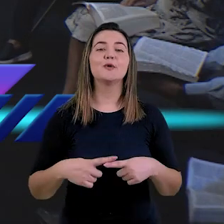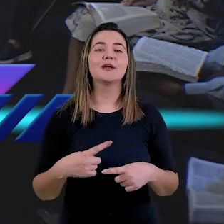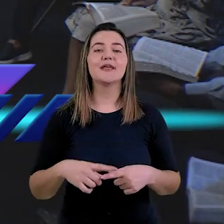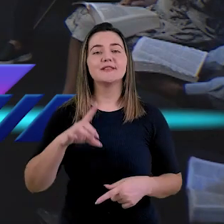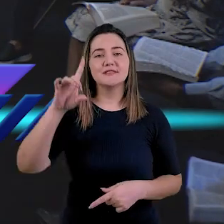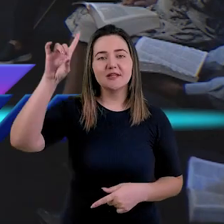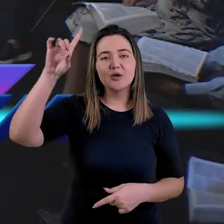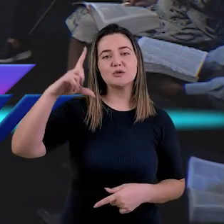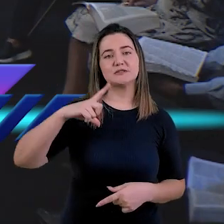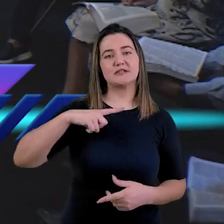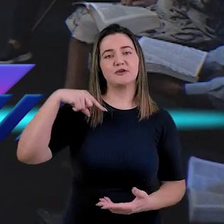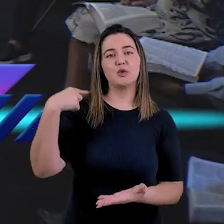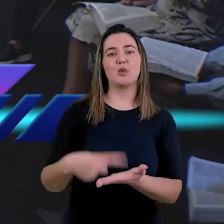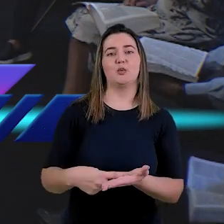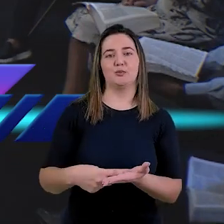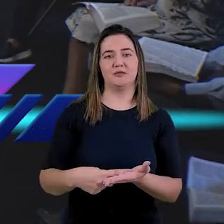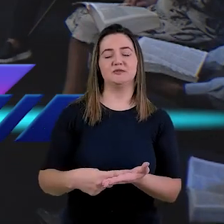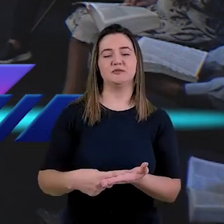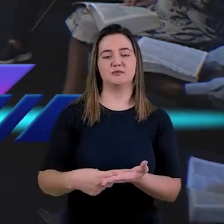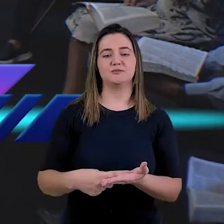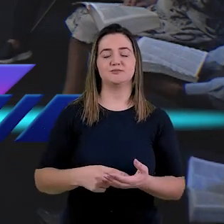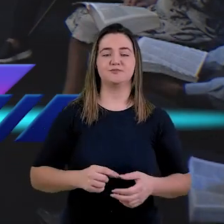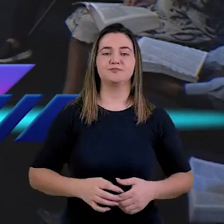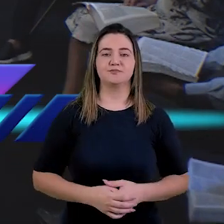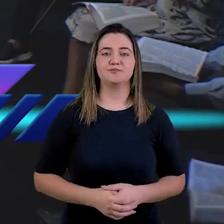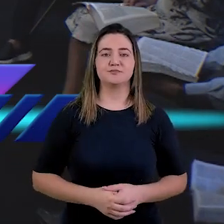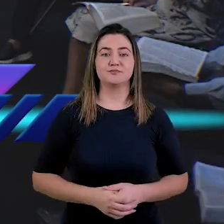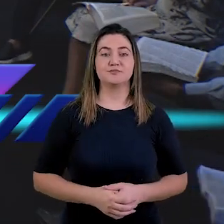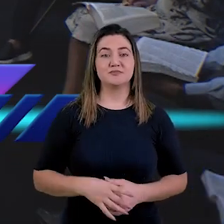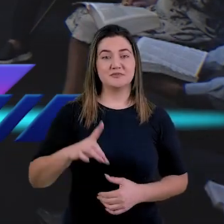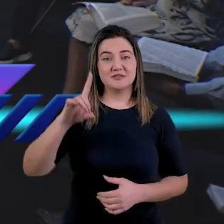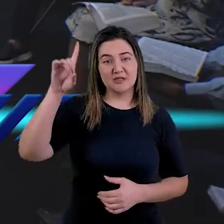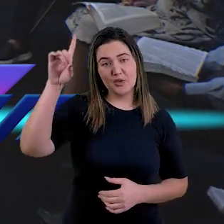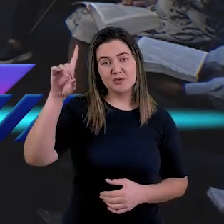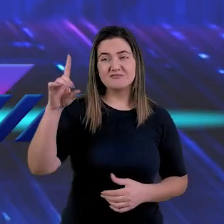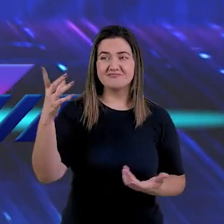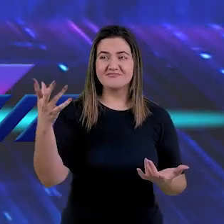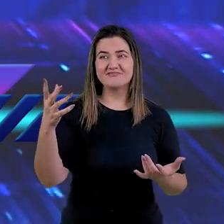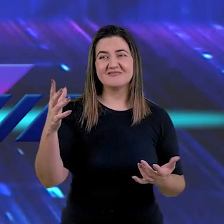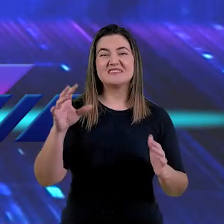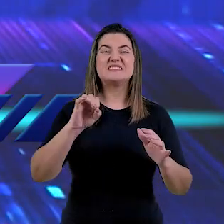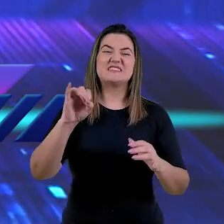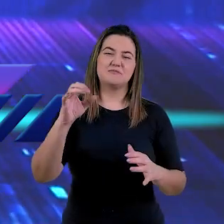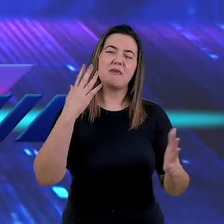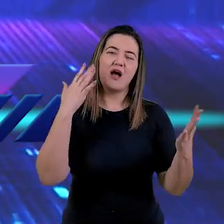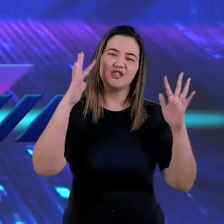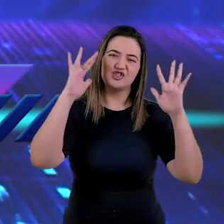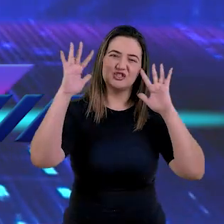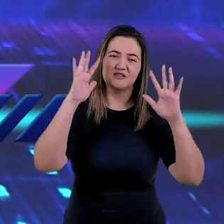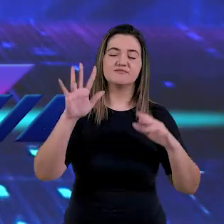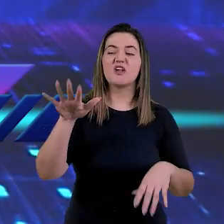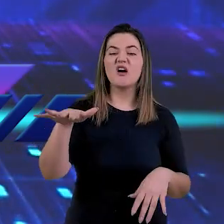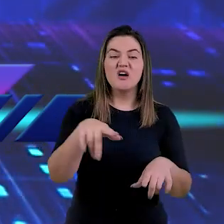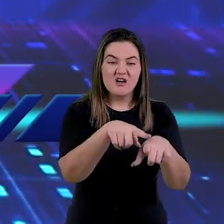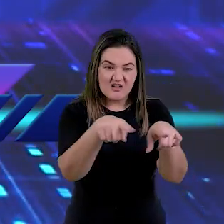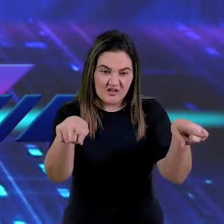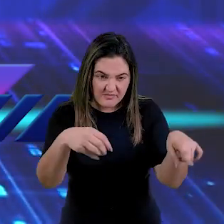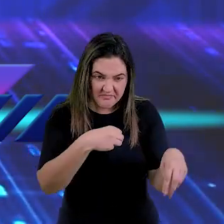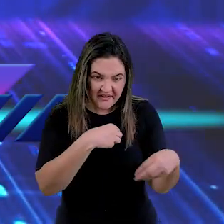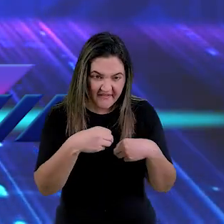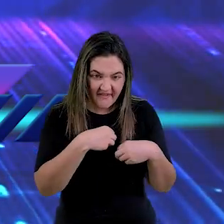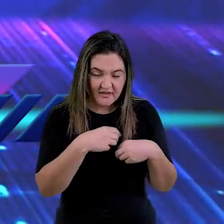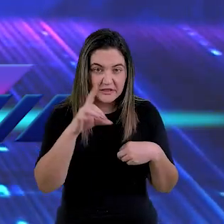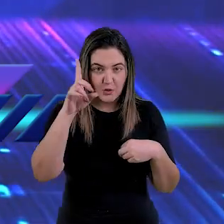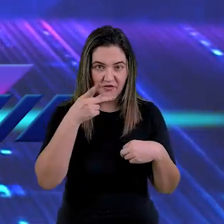Porque Deus amava. Mas Deus poderia, sim, ter dito ao ser humano, olha, ser humano, se você